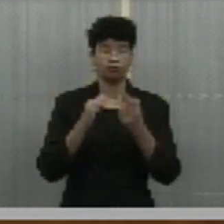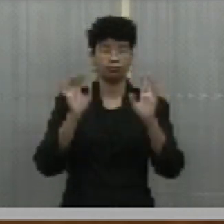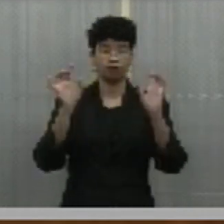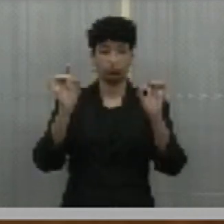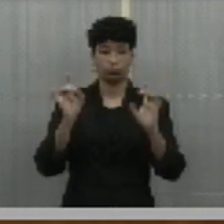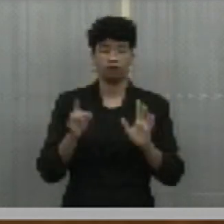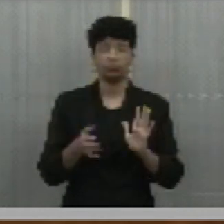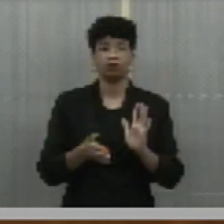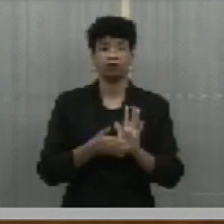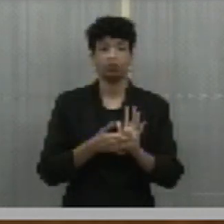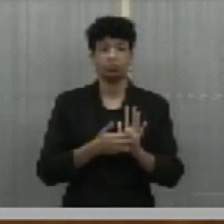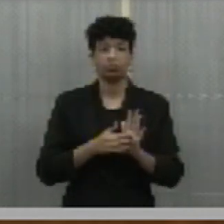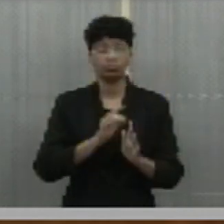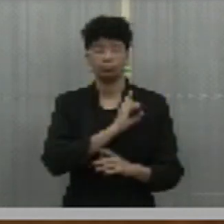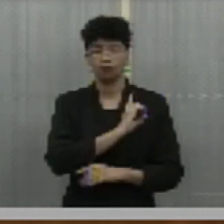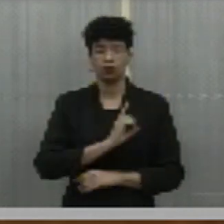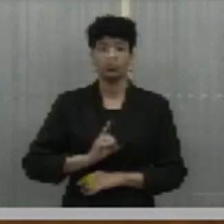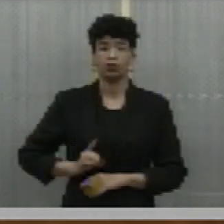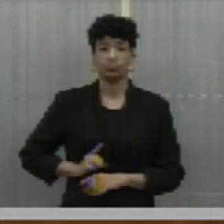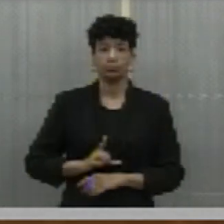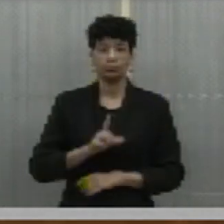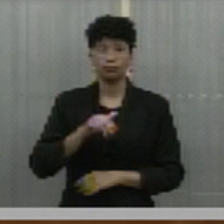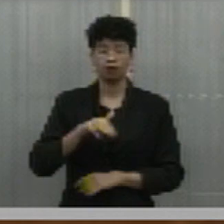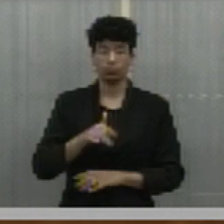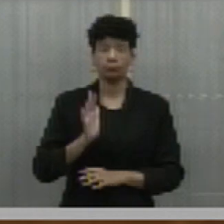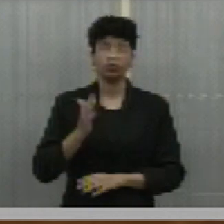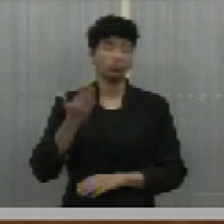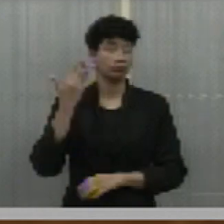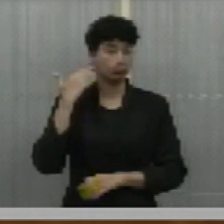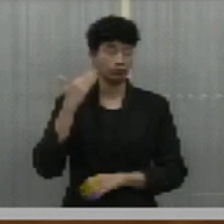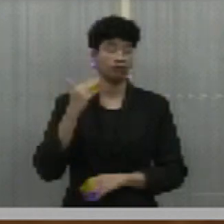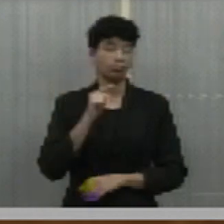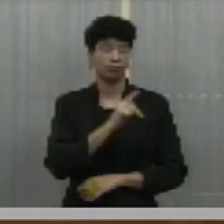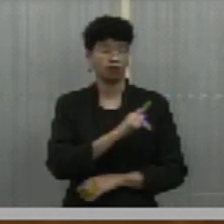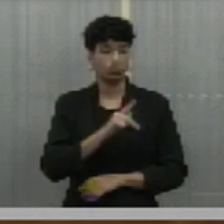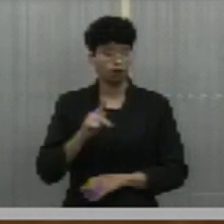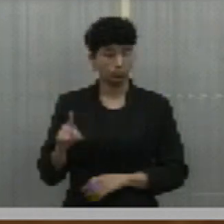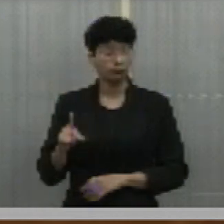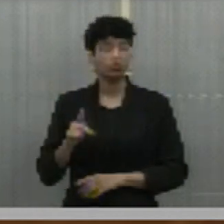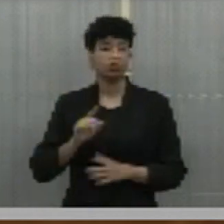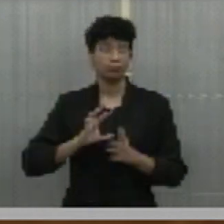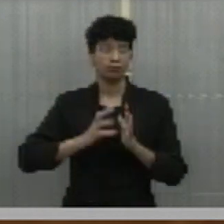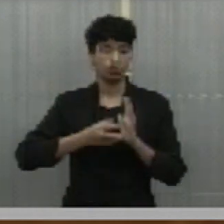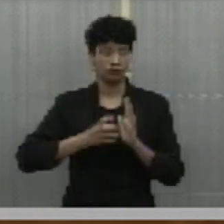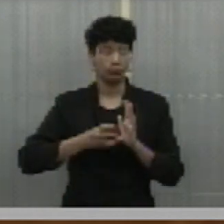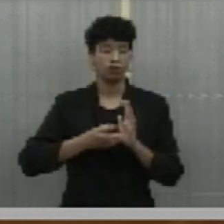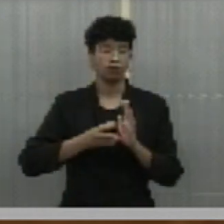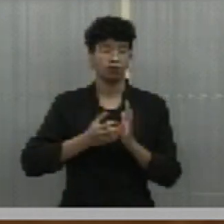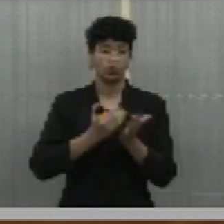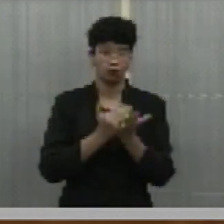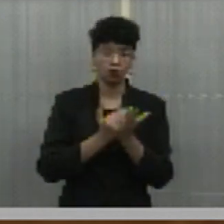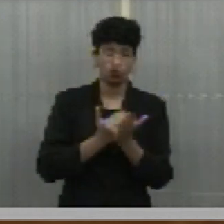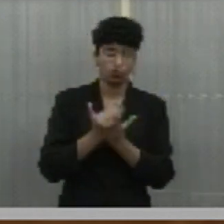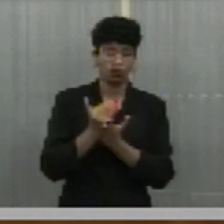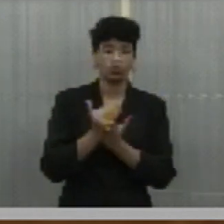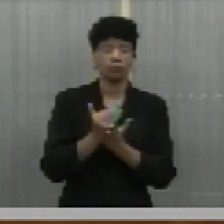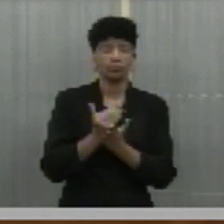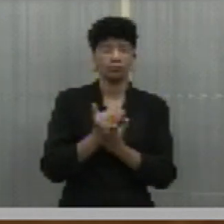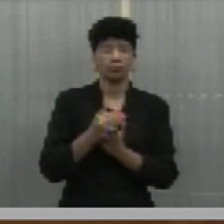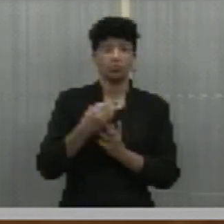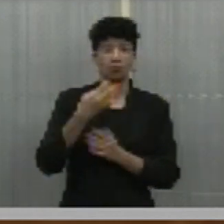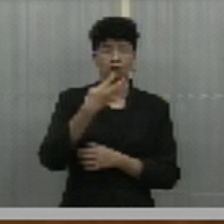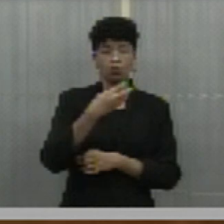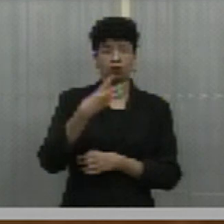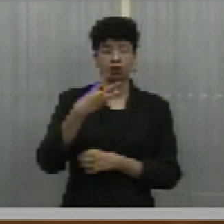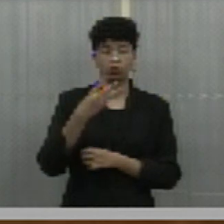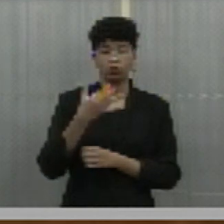propositura do deputado Francisco Lima, que já foi o presidente do Partido dos Trabalhadores do Estado do Piauí, partido fundado há 43